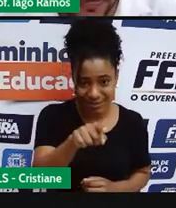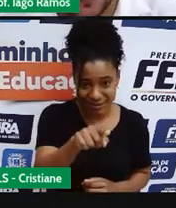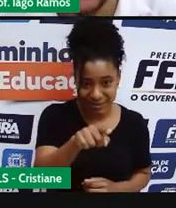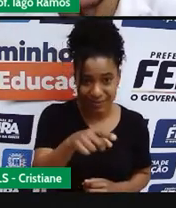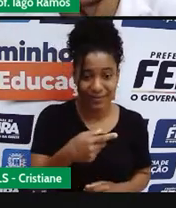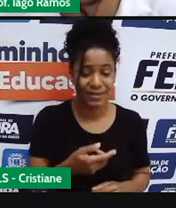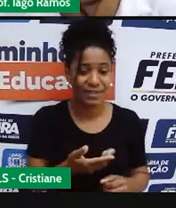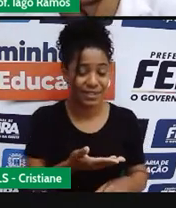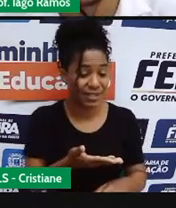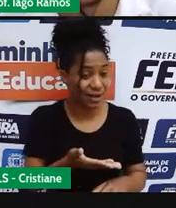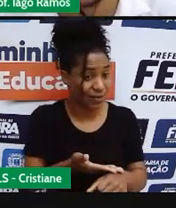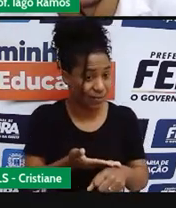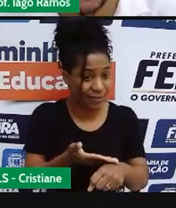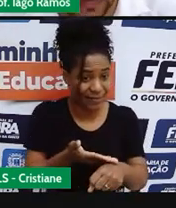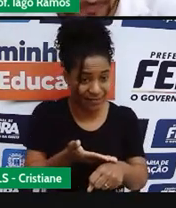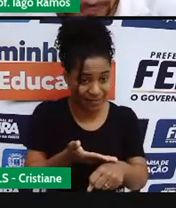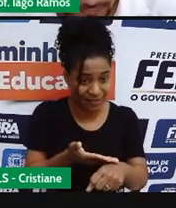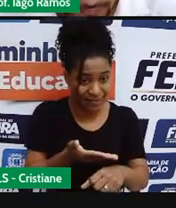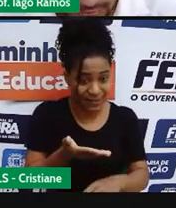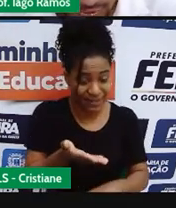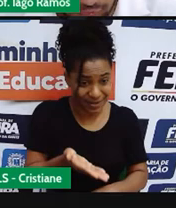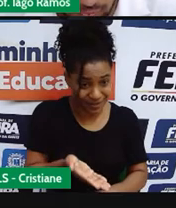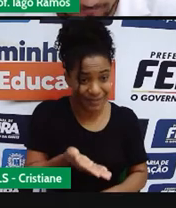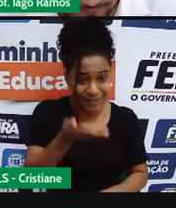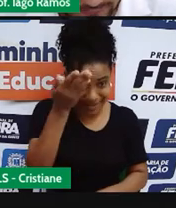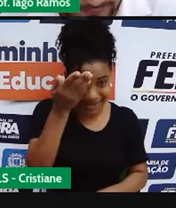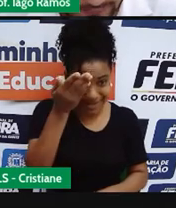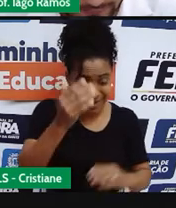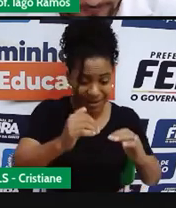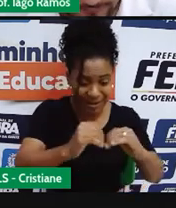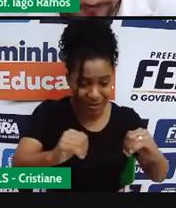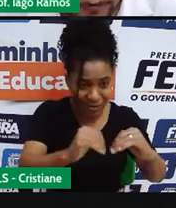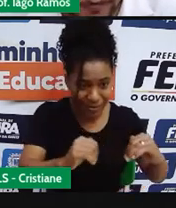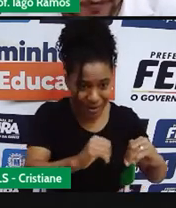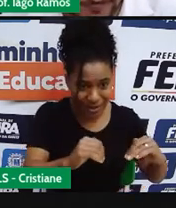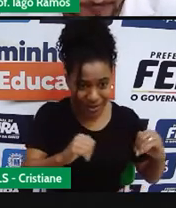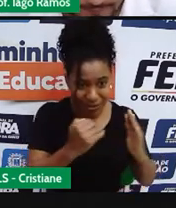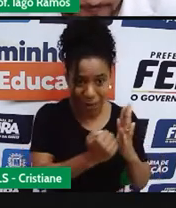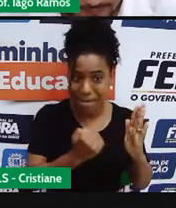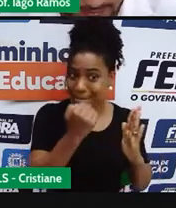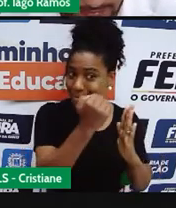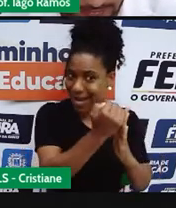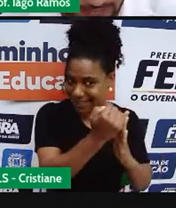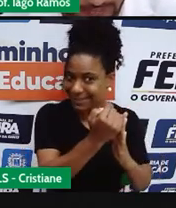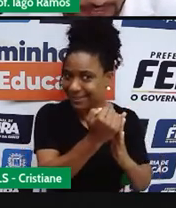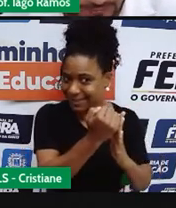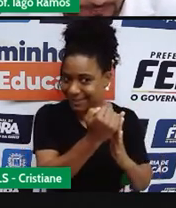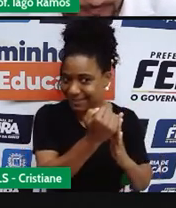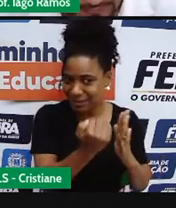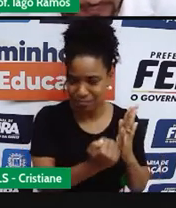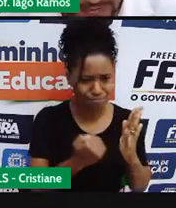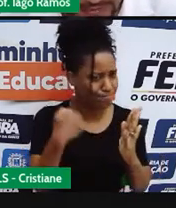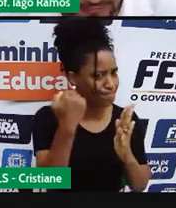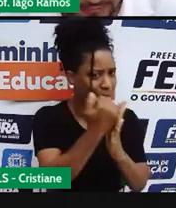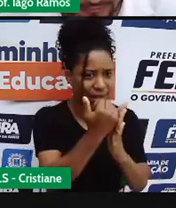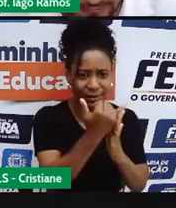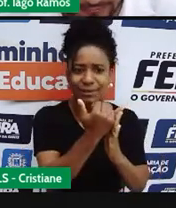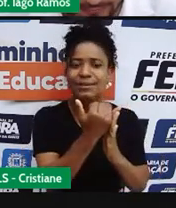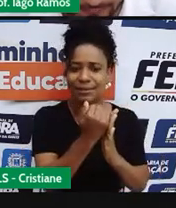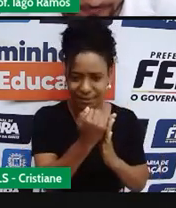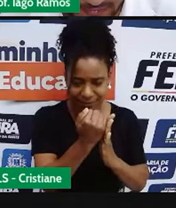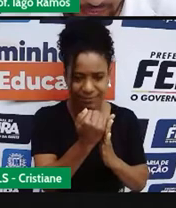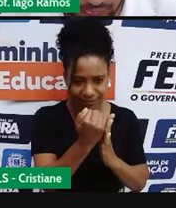de covas para plantar